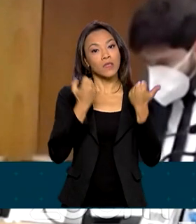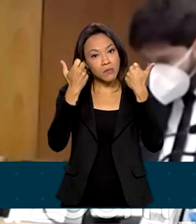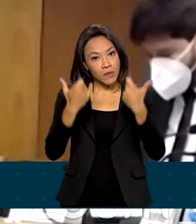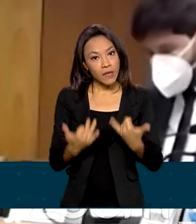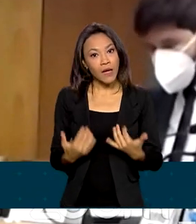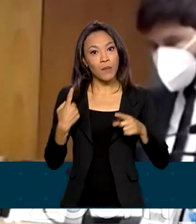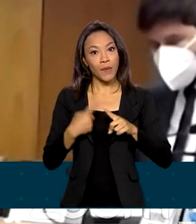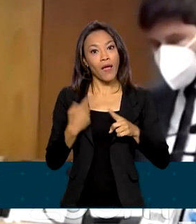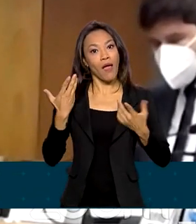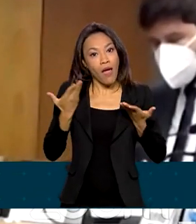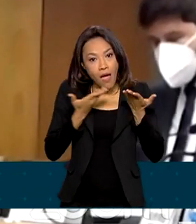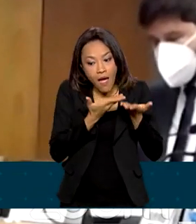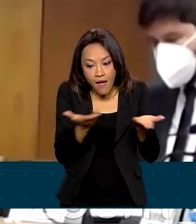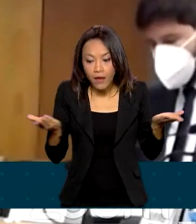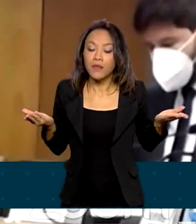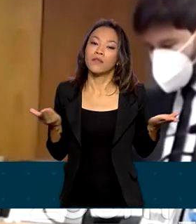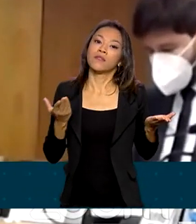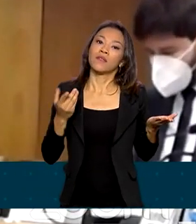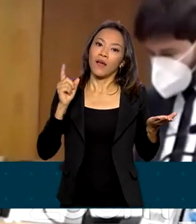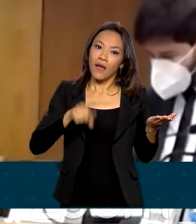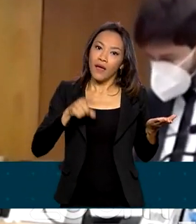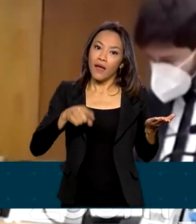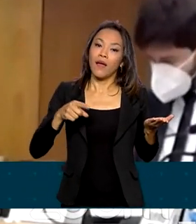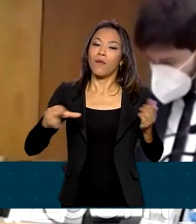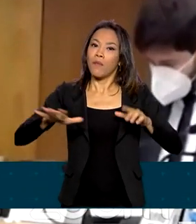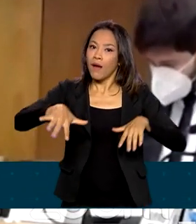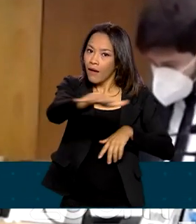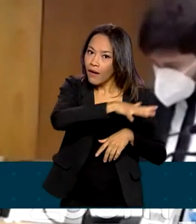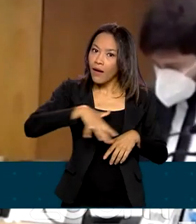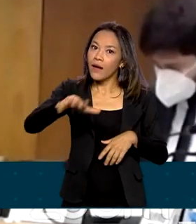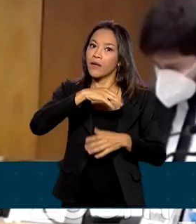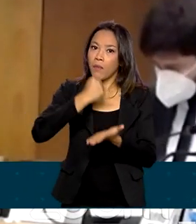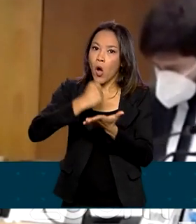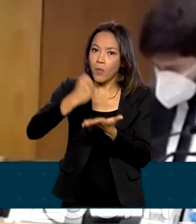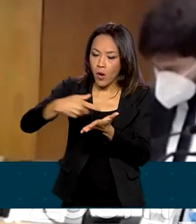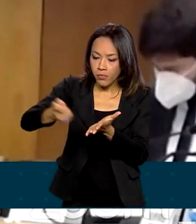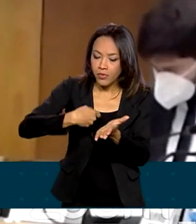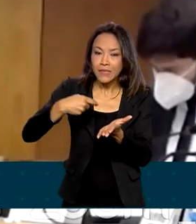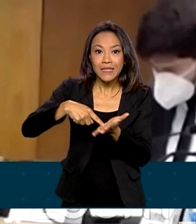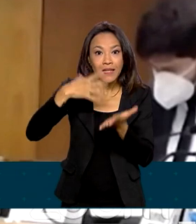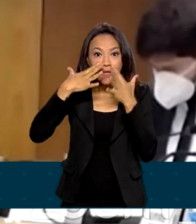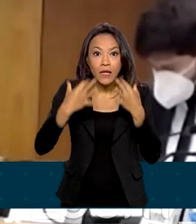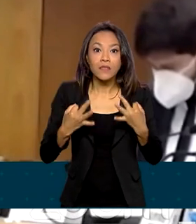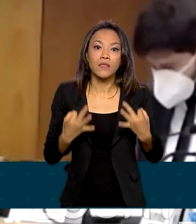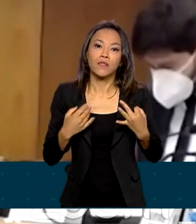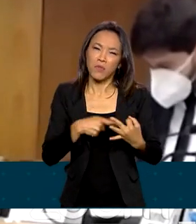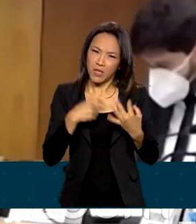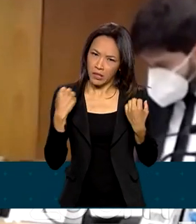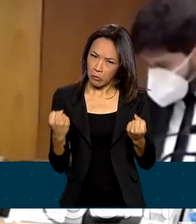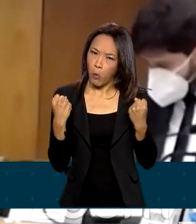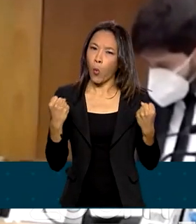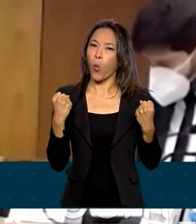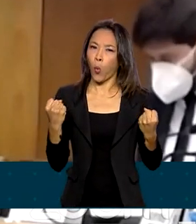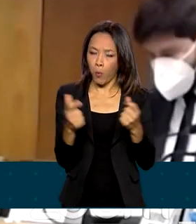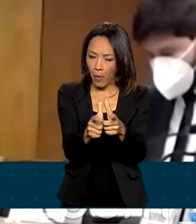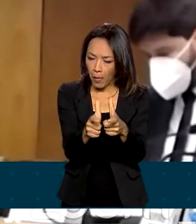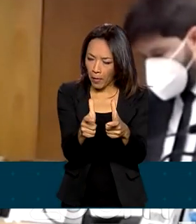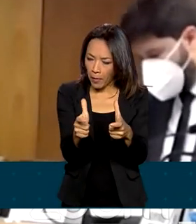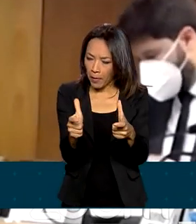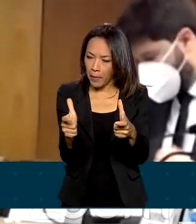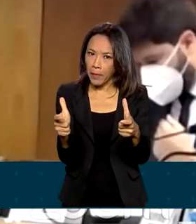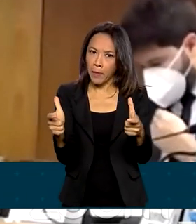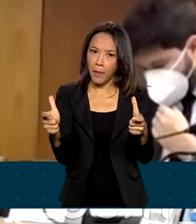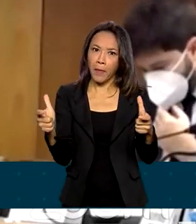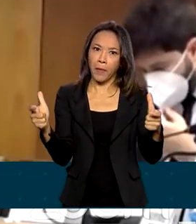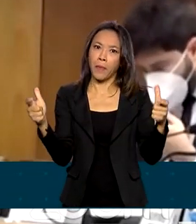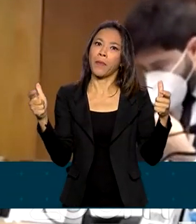esta é uma área da atividade formal que tem que ser olhada com muita atenção porque ela tem um potencial de crescimento enorme